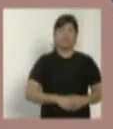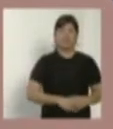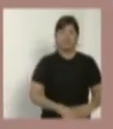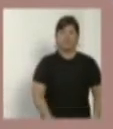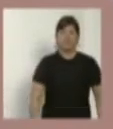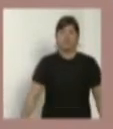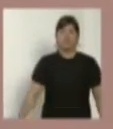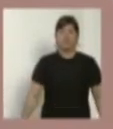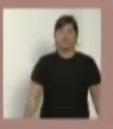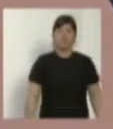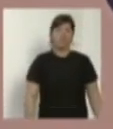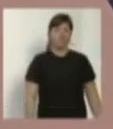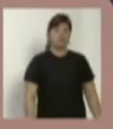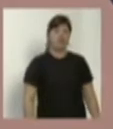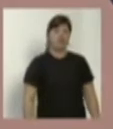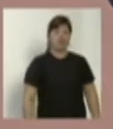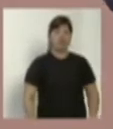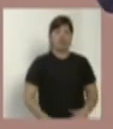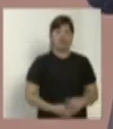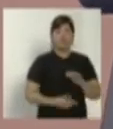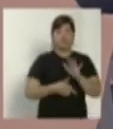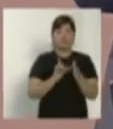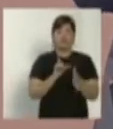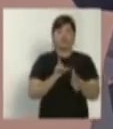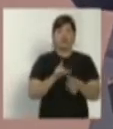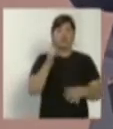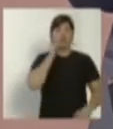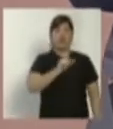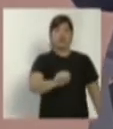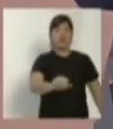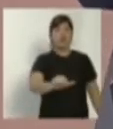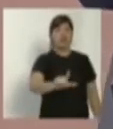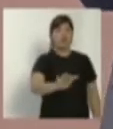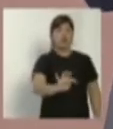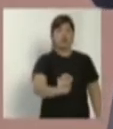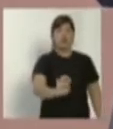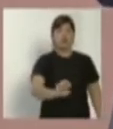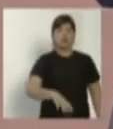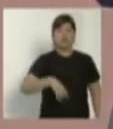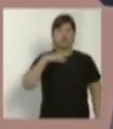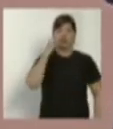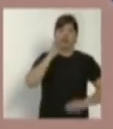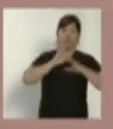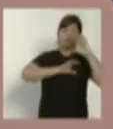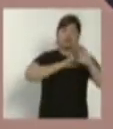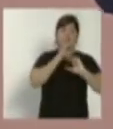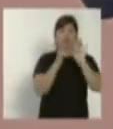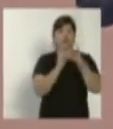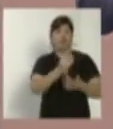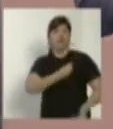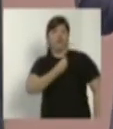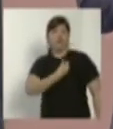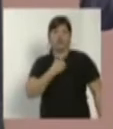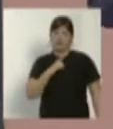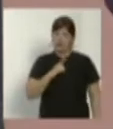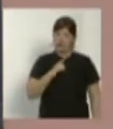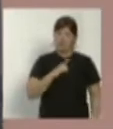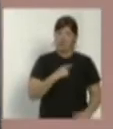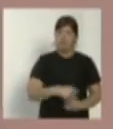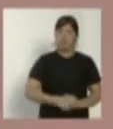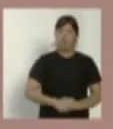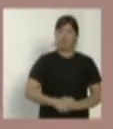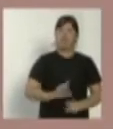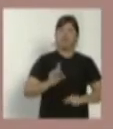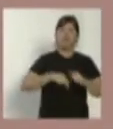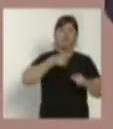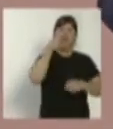Eu estava ouvindo antes a Salete, cantando Jesus está vivo. E depois falando.